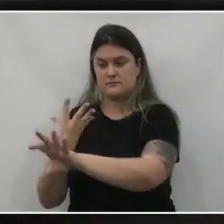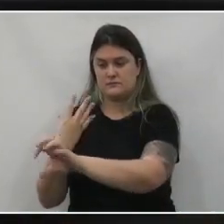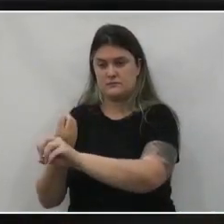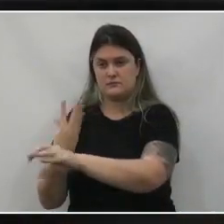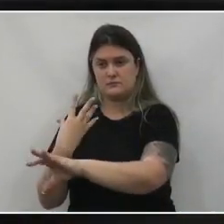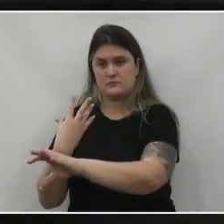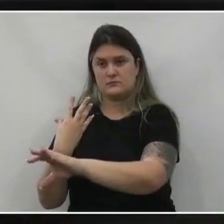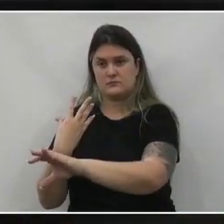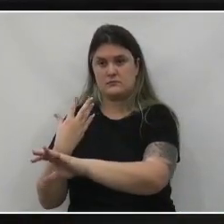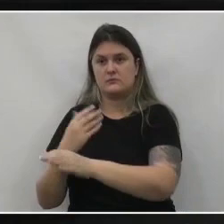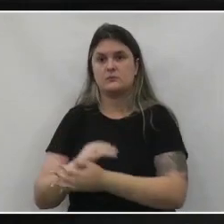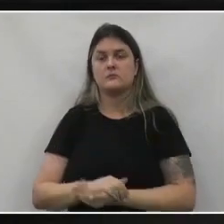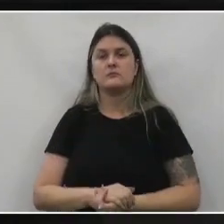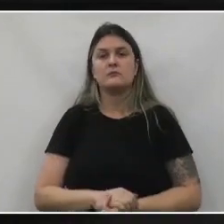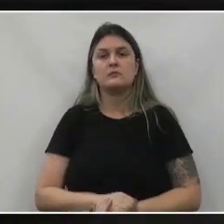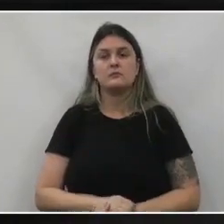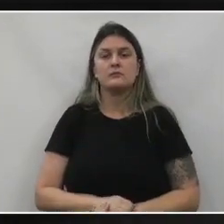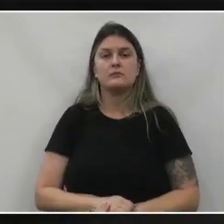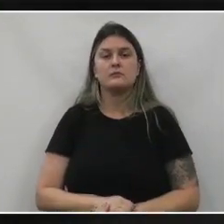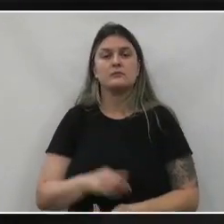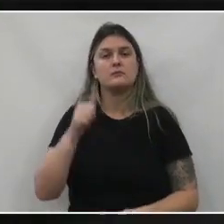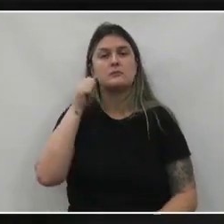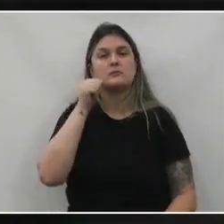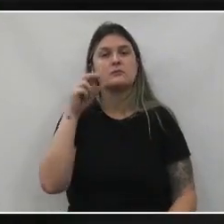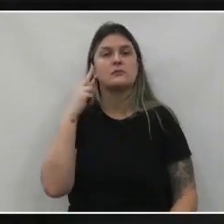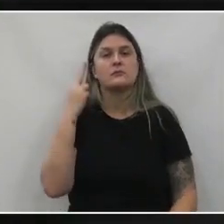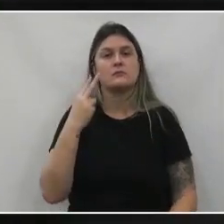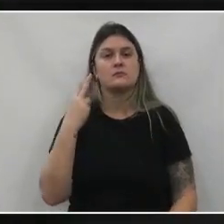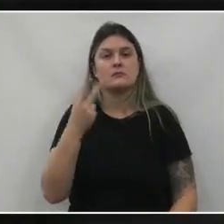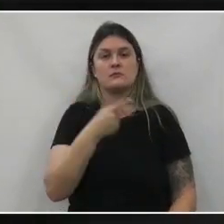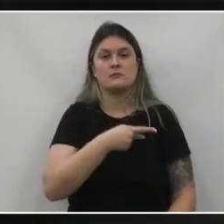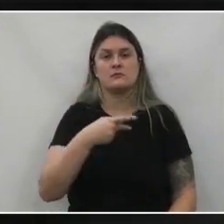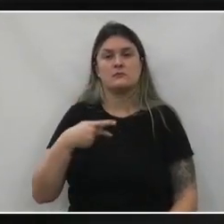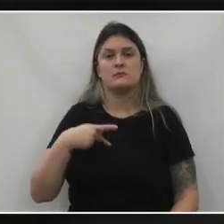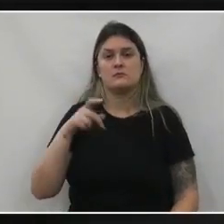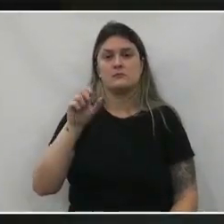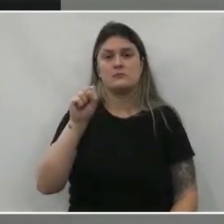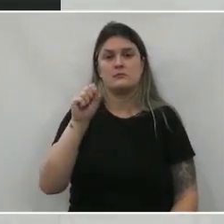ligação telefônica vereadora pastora santa